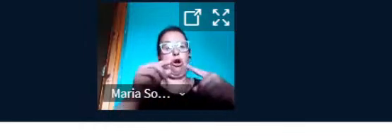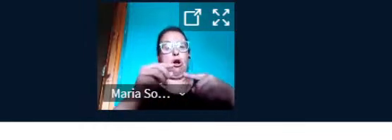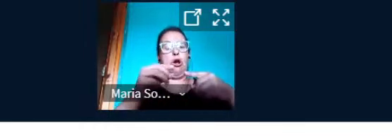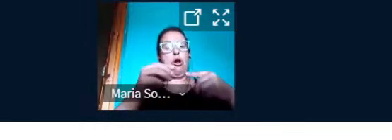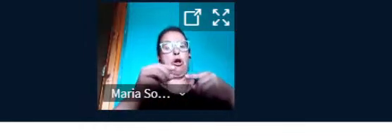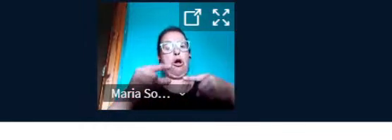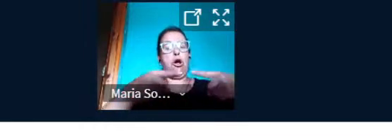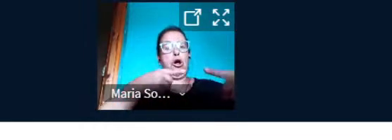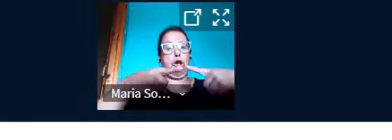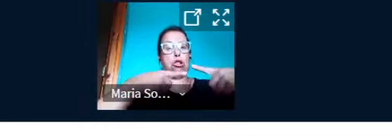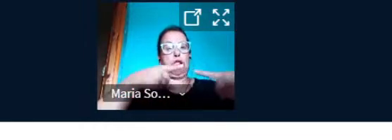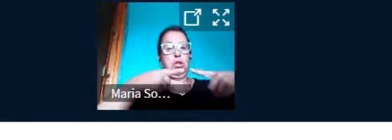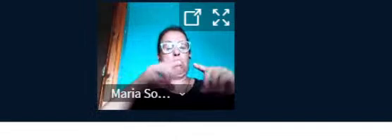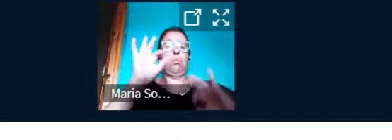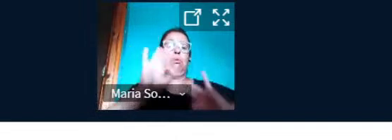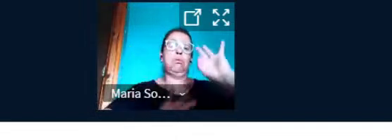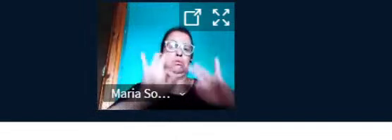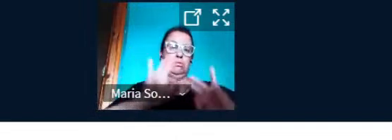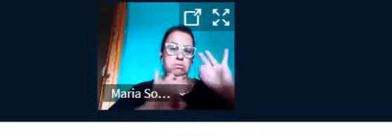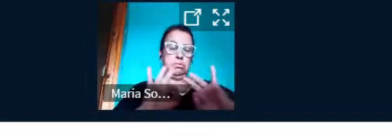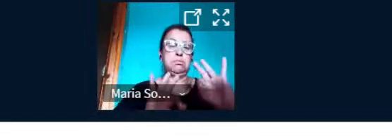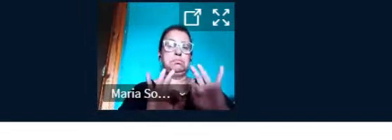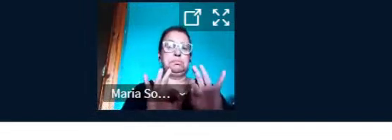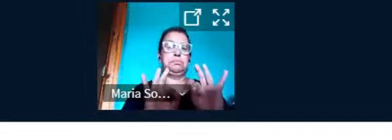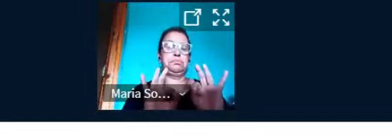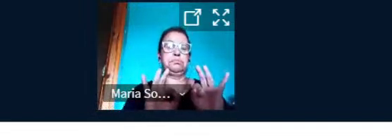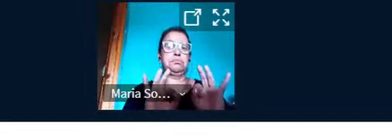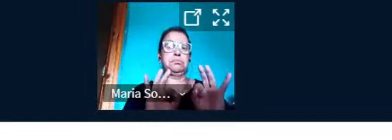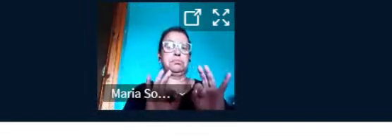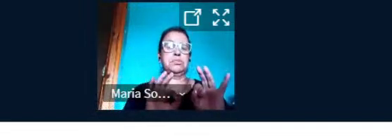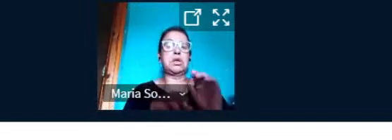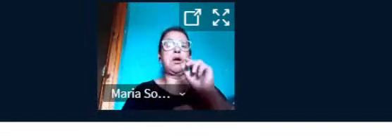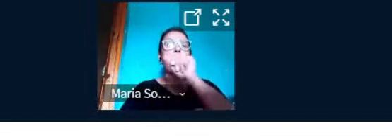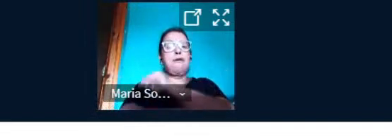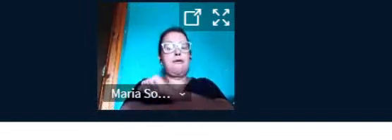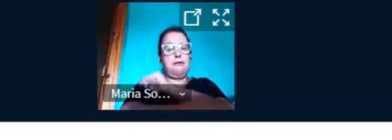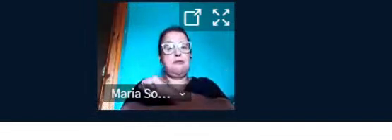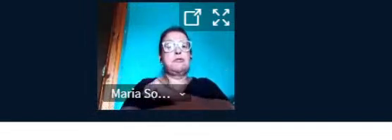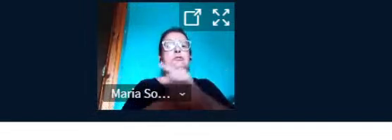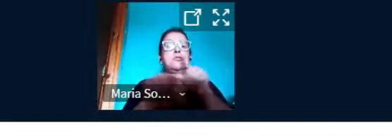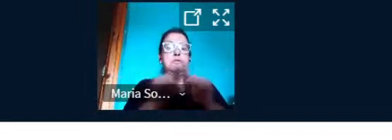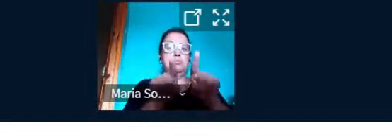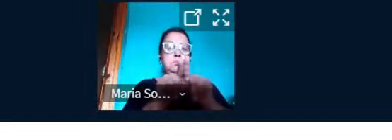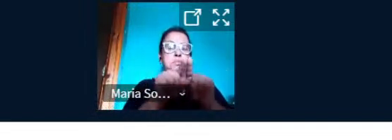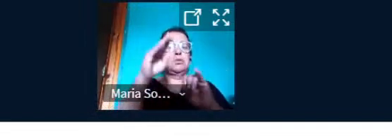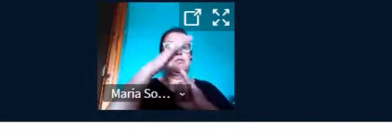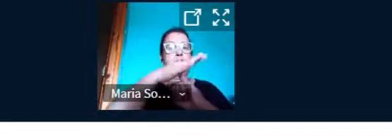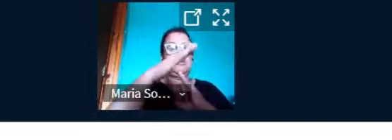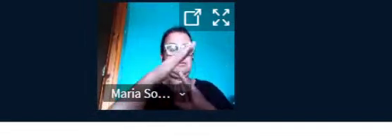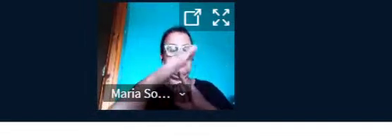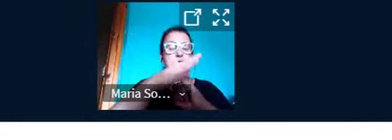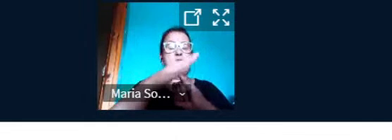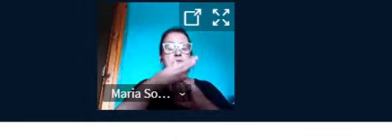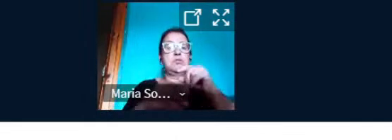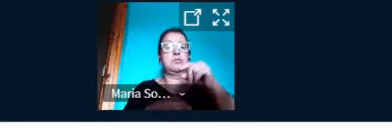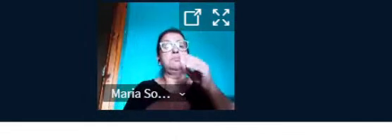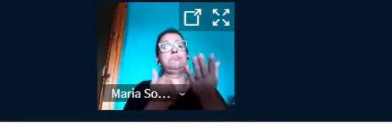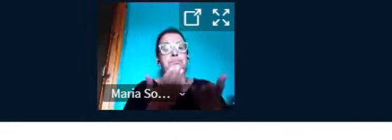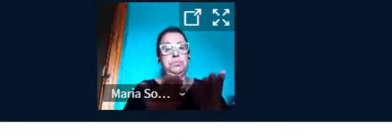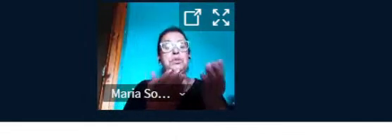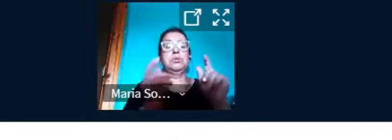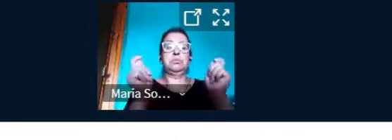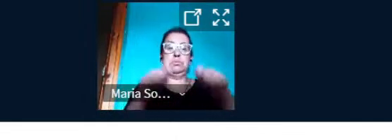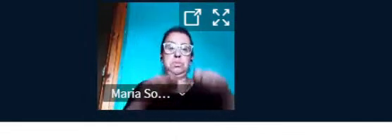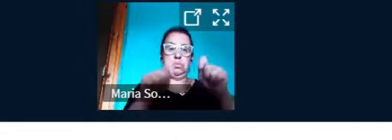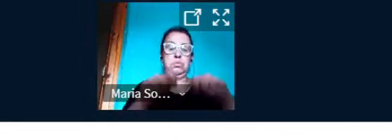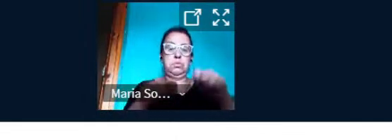Além destes estudantes, o Instituto Federal de Educação, Ciência e Tecnologia possui em seu corpo de cento dois alunos